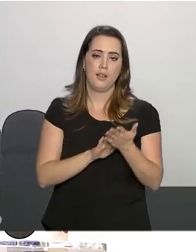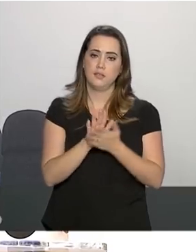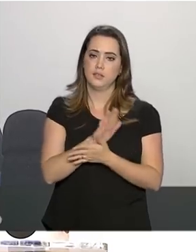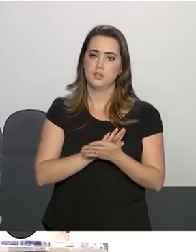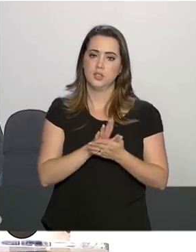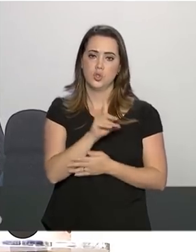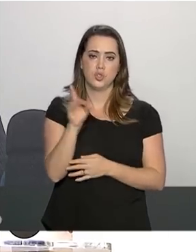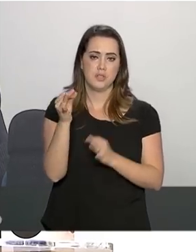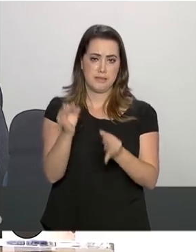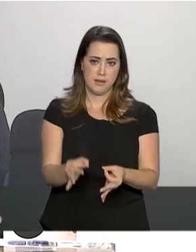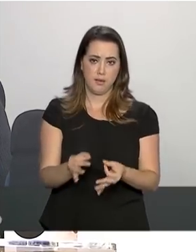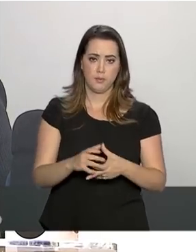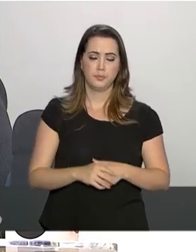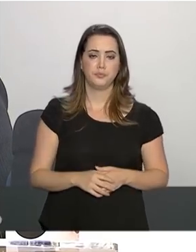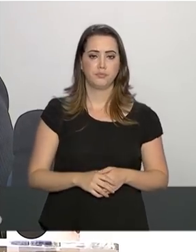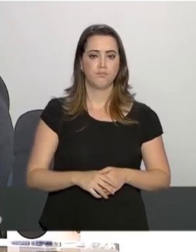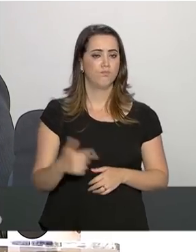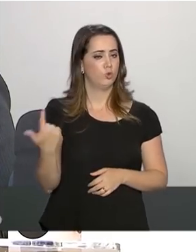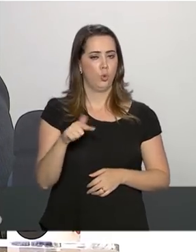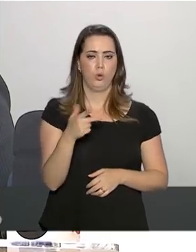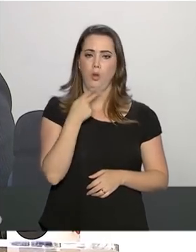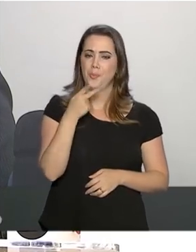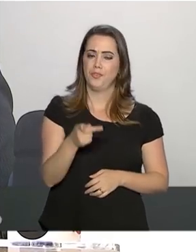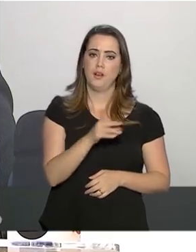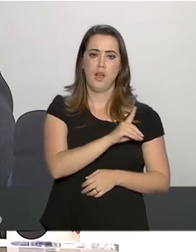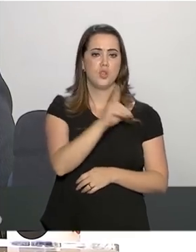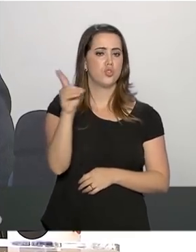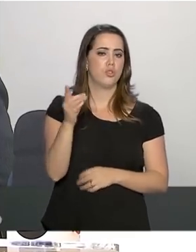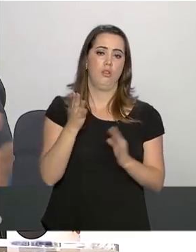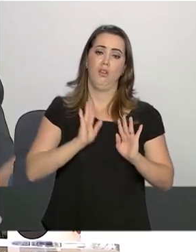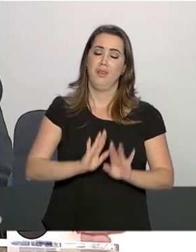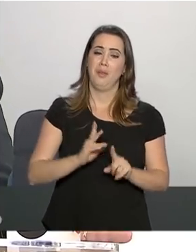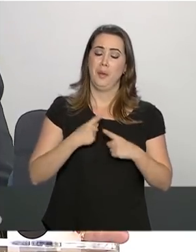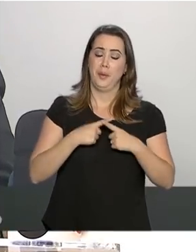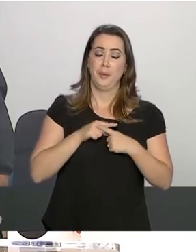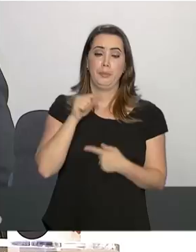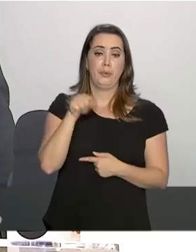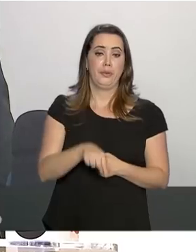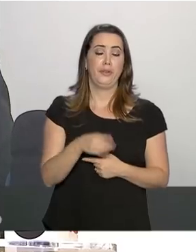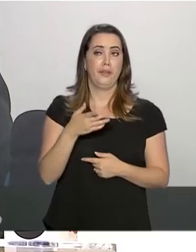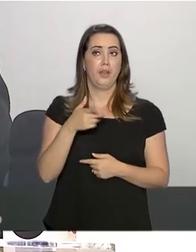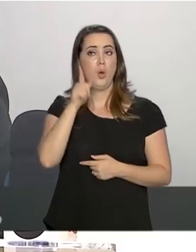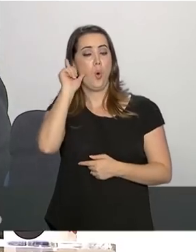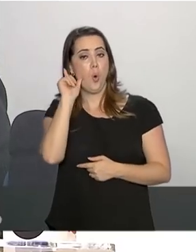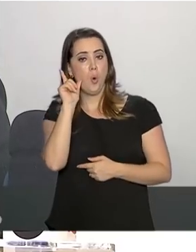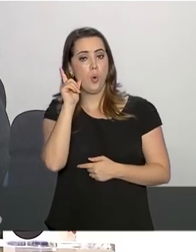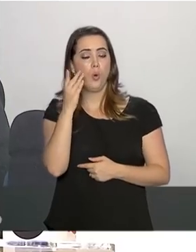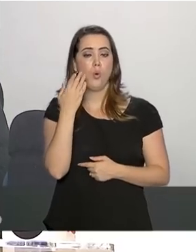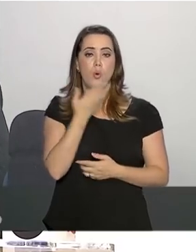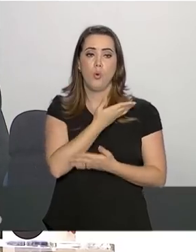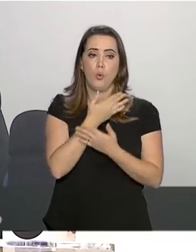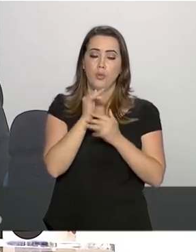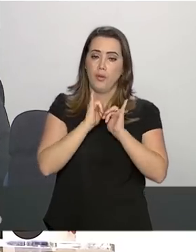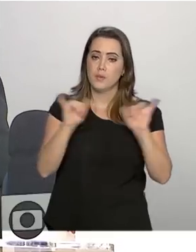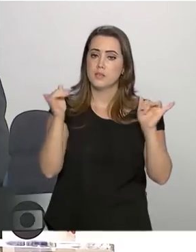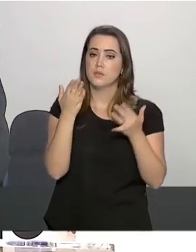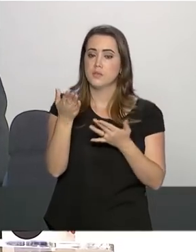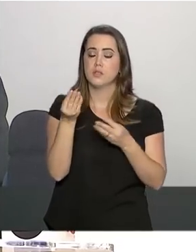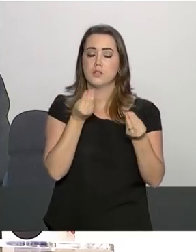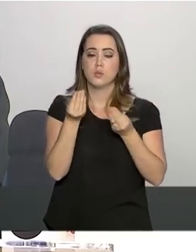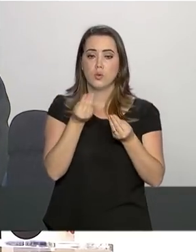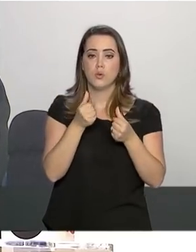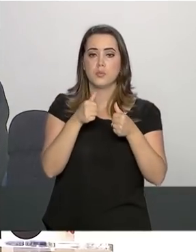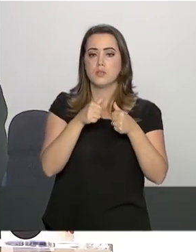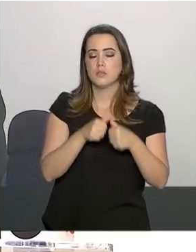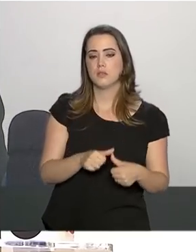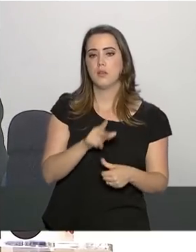momento? Obrigada. Não há como nós adiantarmos previsão, visto que aqueles dados que ontem eu vos adiantei, trata